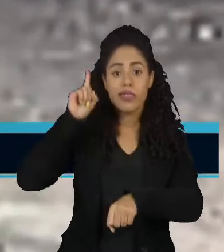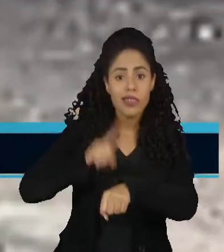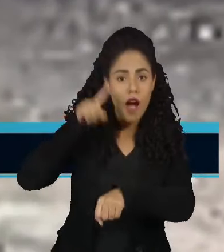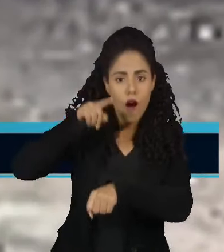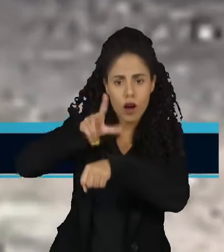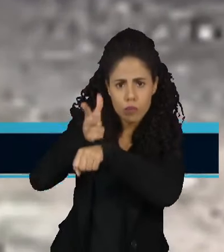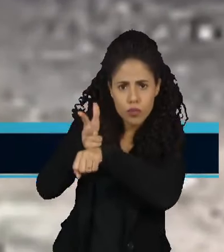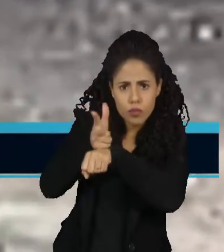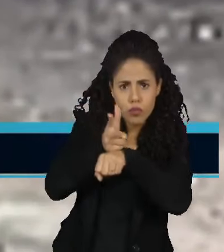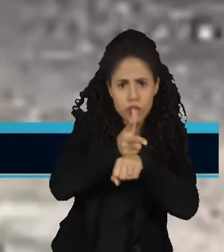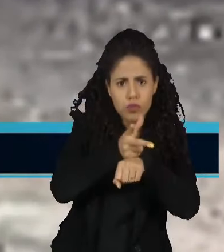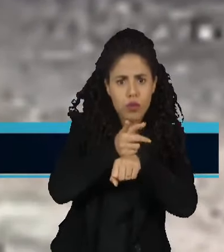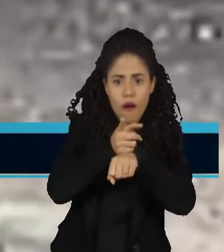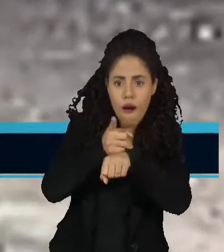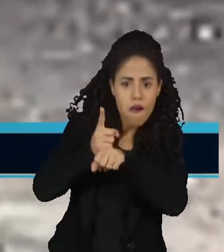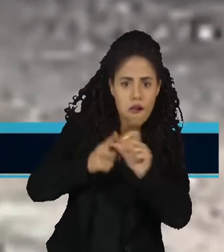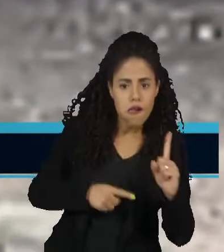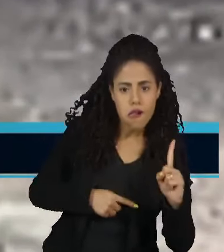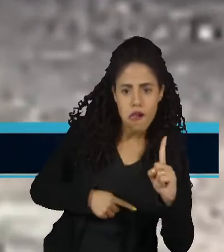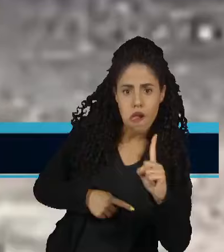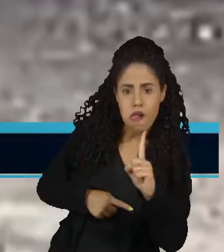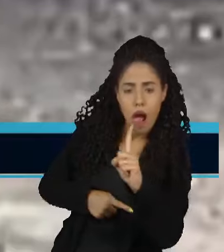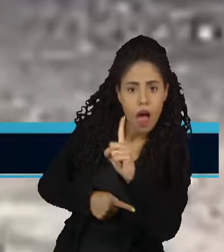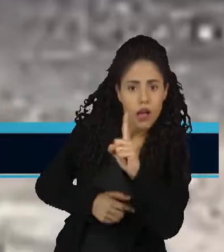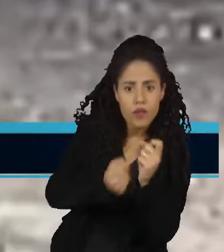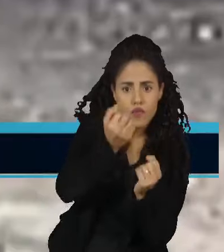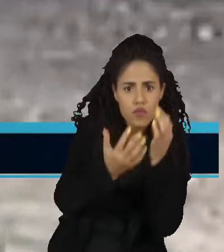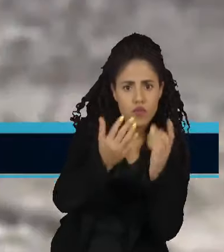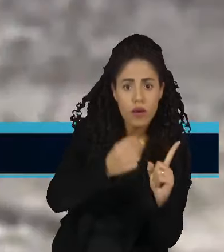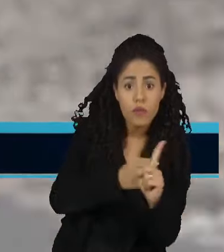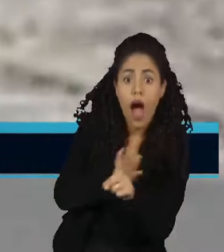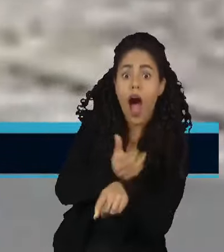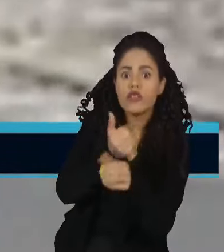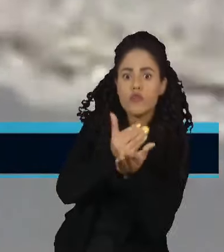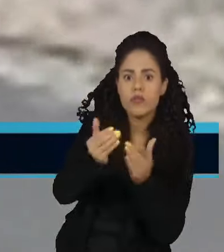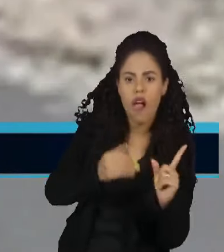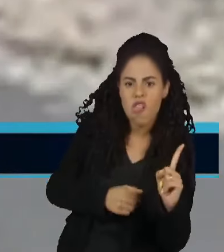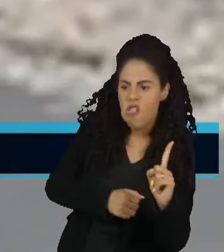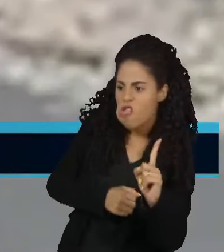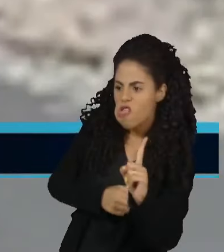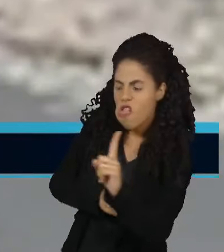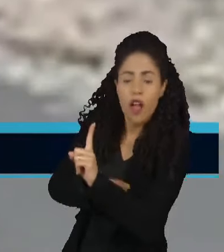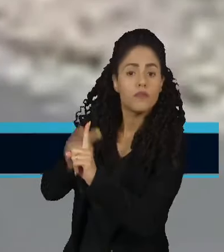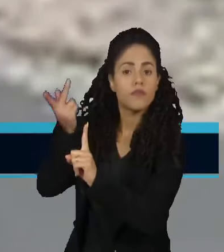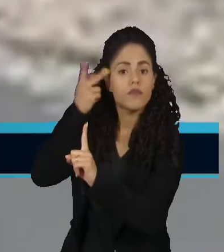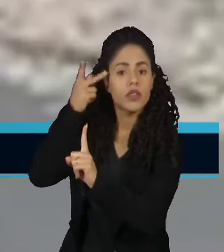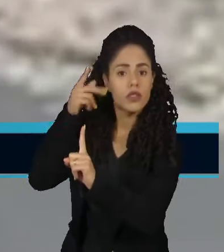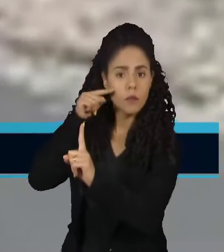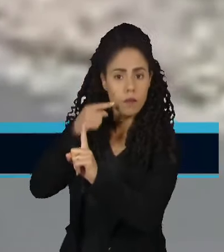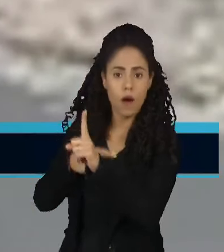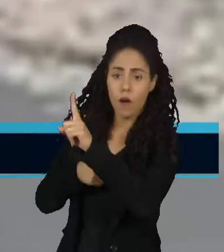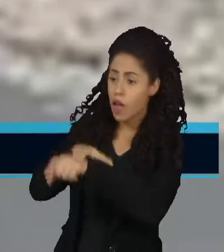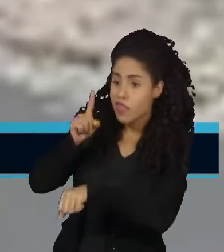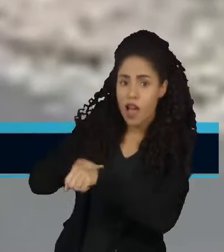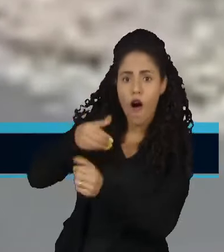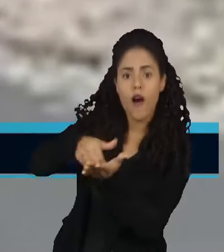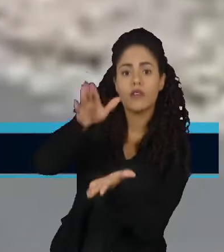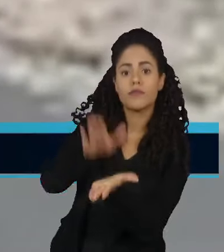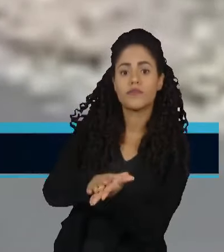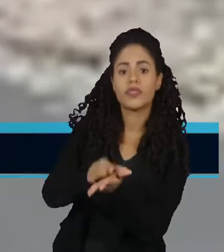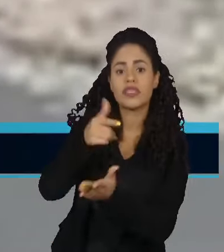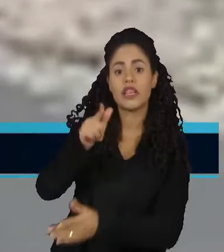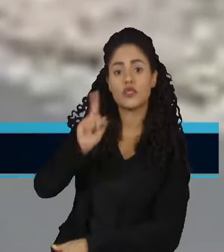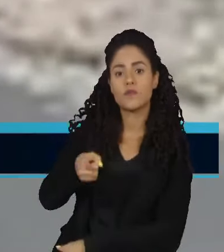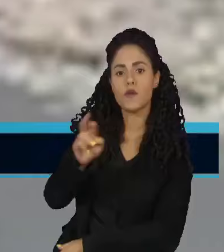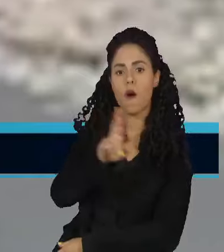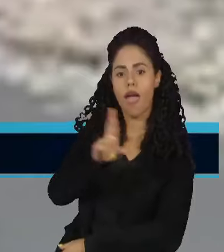câmera de segurança saindo de uma mata momentos antes do início de uma queimada em Jales, no interior paulista. Ele foi multado em R$